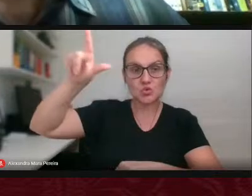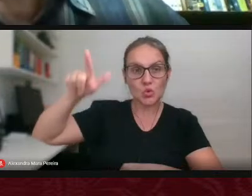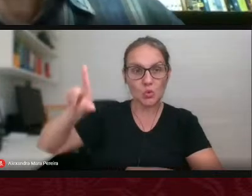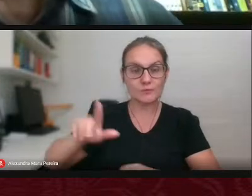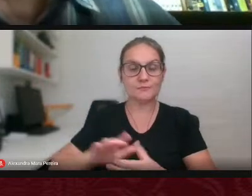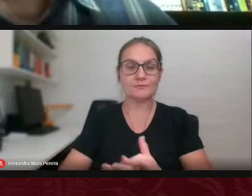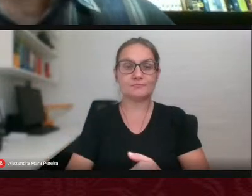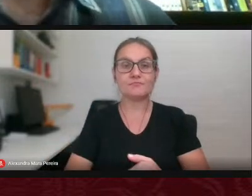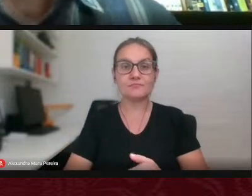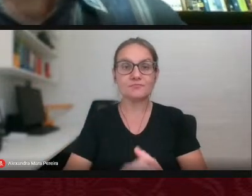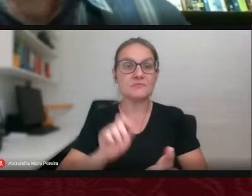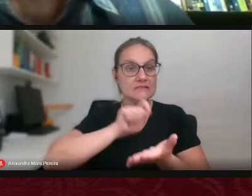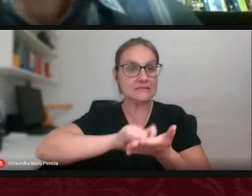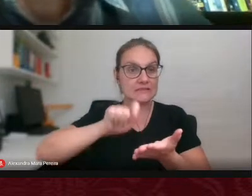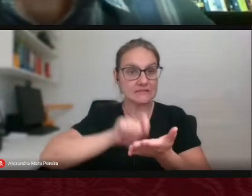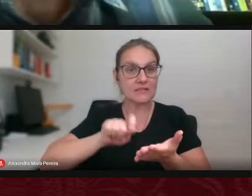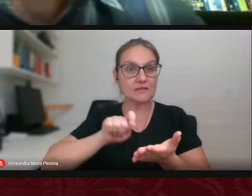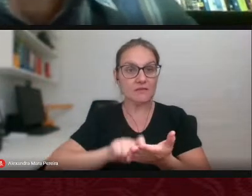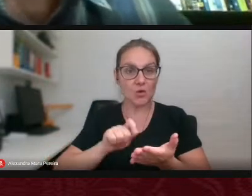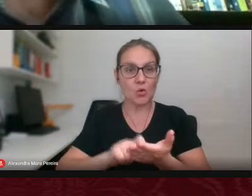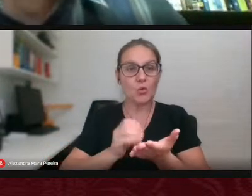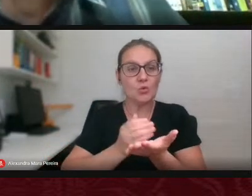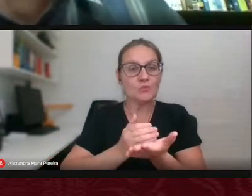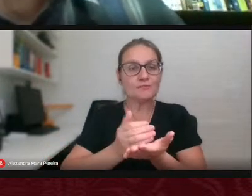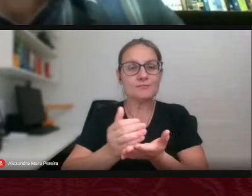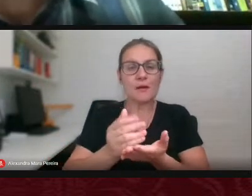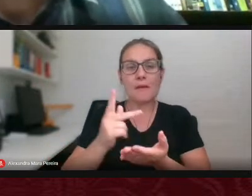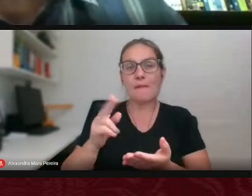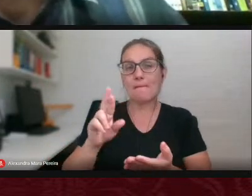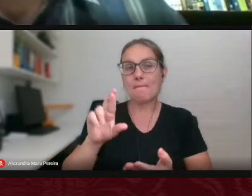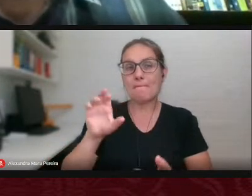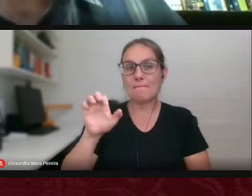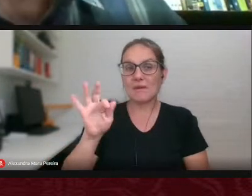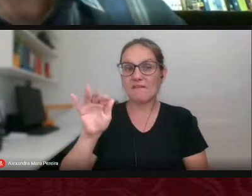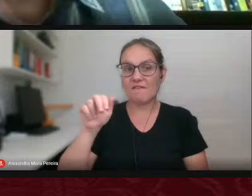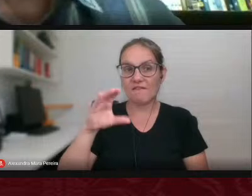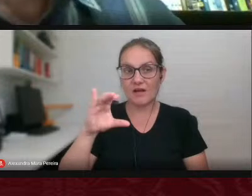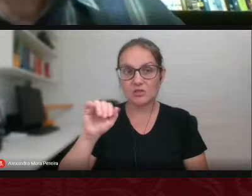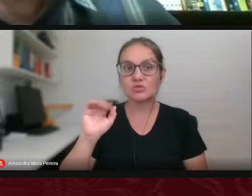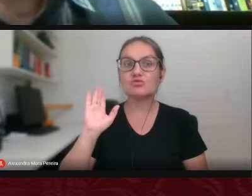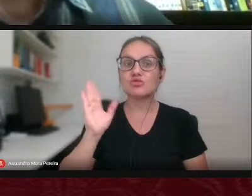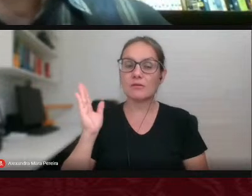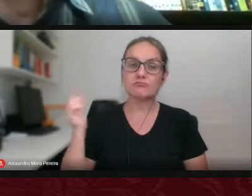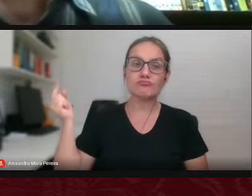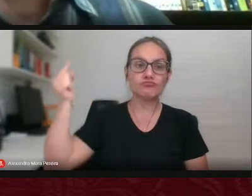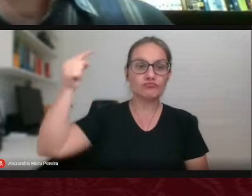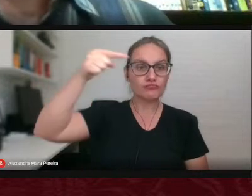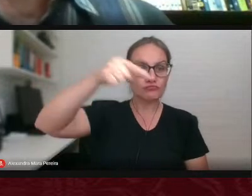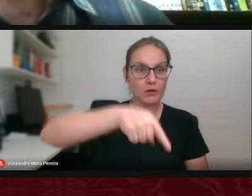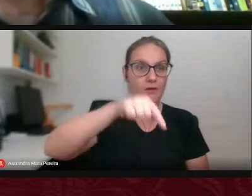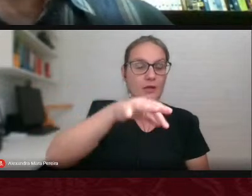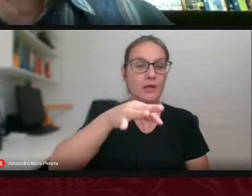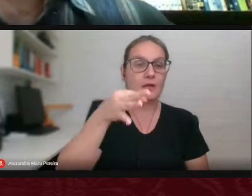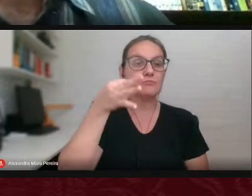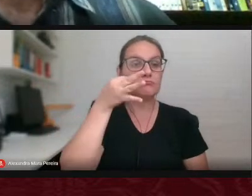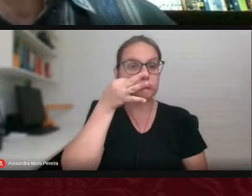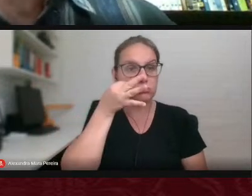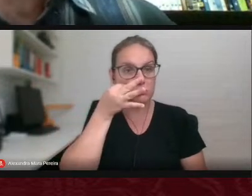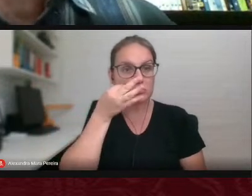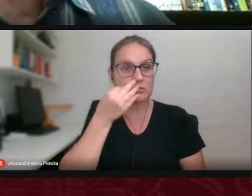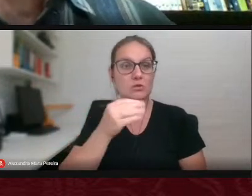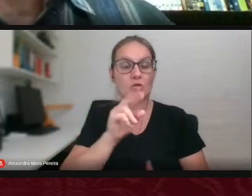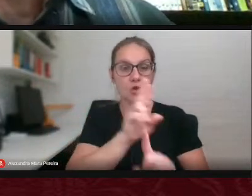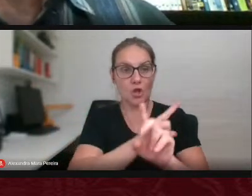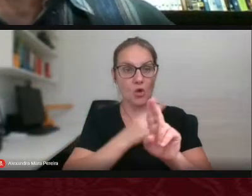Fez o prefácio dessa obra para nós, O professor Wagner já veio aqui na UFGB em eventos da área da educação física,